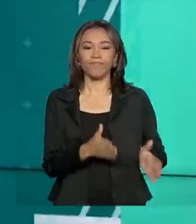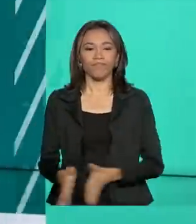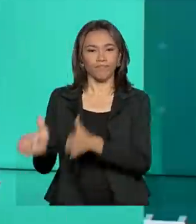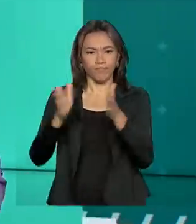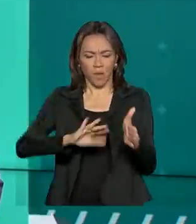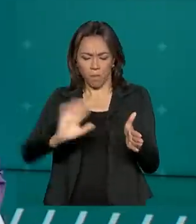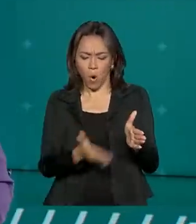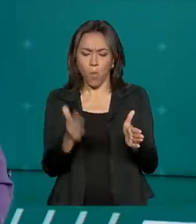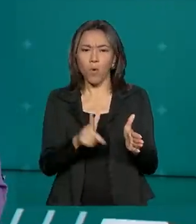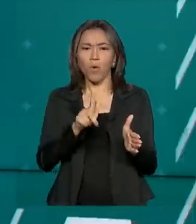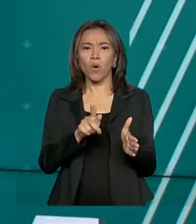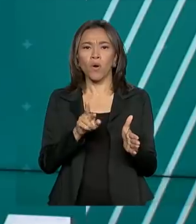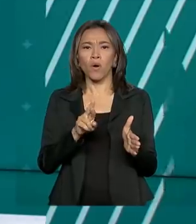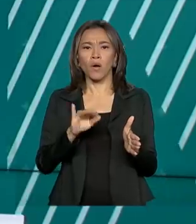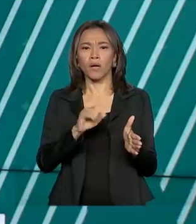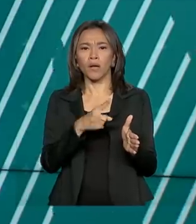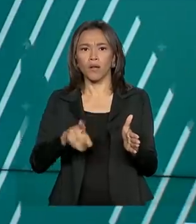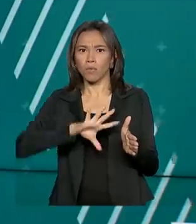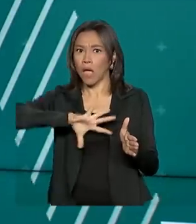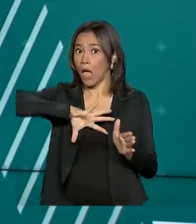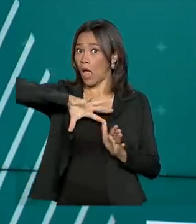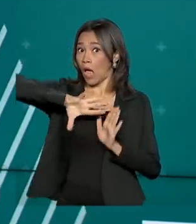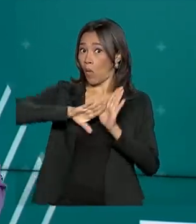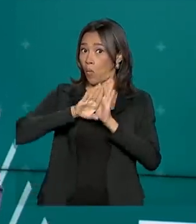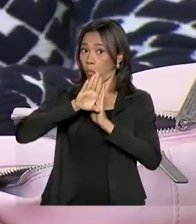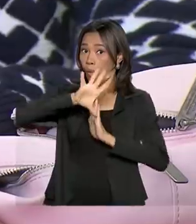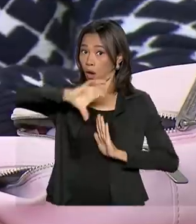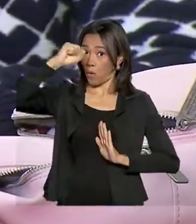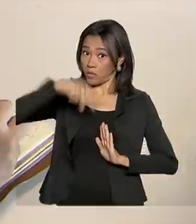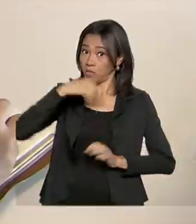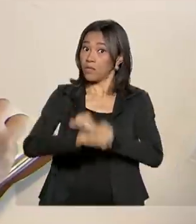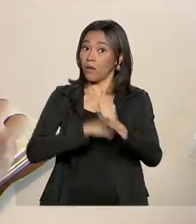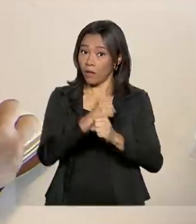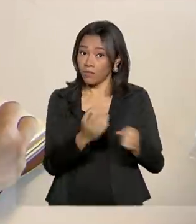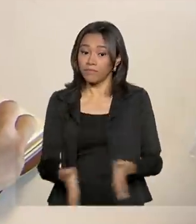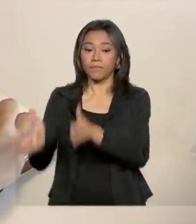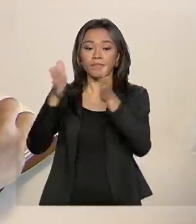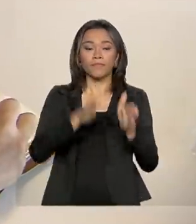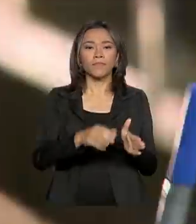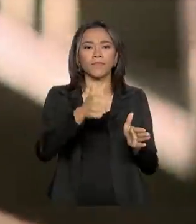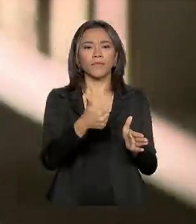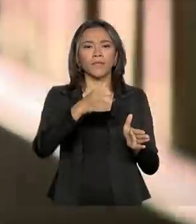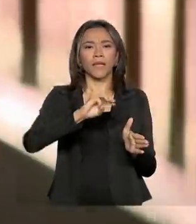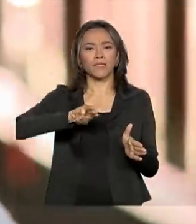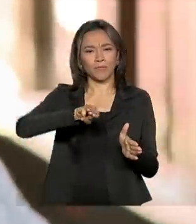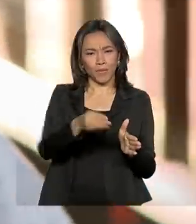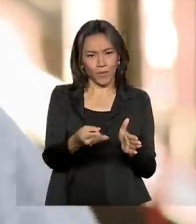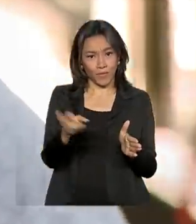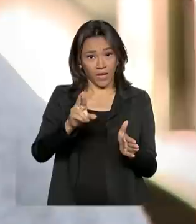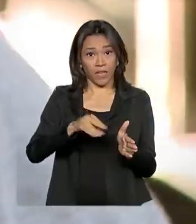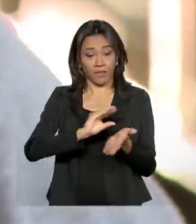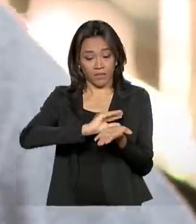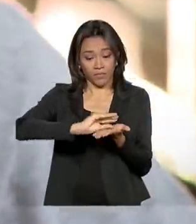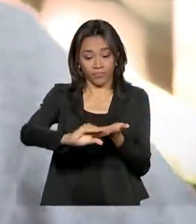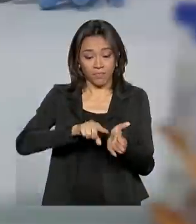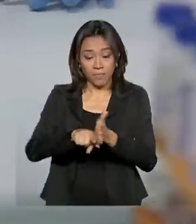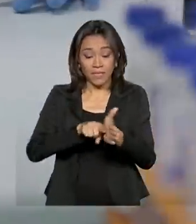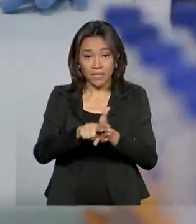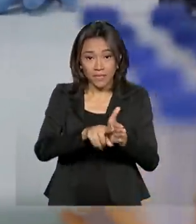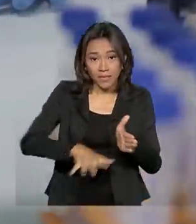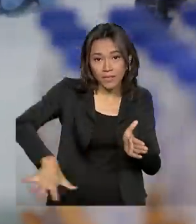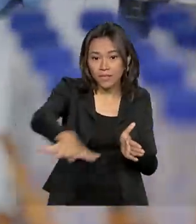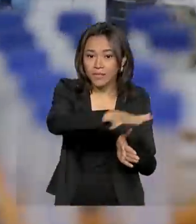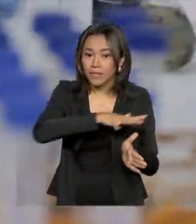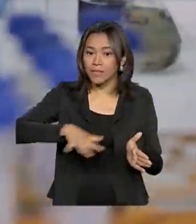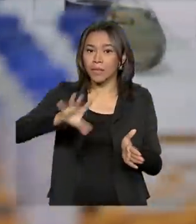Produção de grãos deve ser recorde este ano. 10 milhões de reais vão ser investidos em pesquisas científicas para